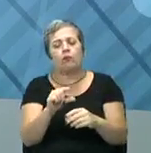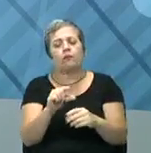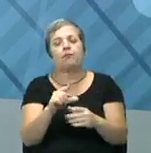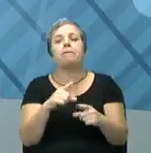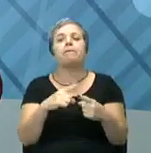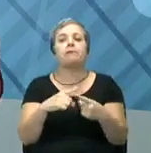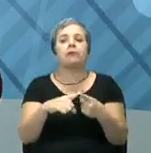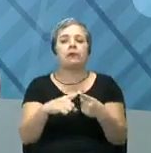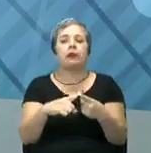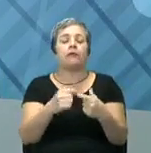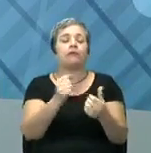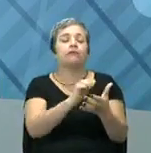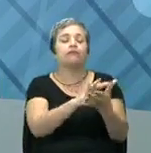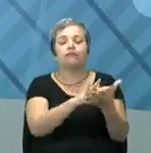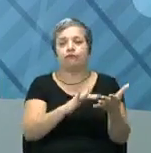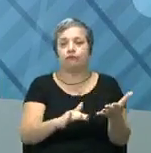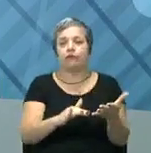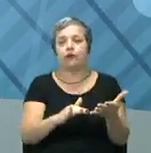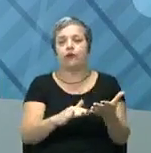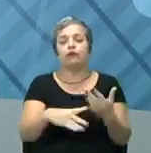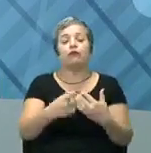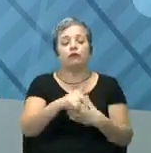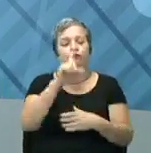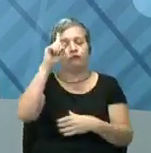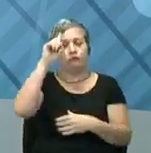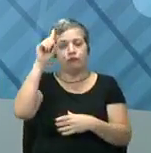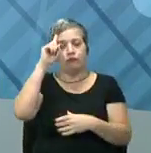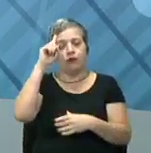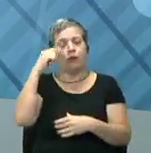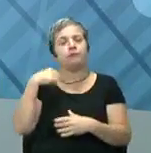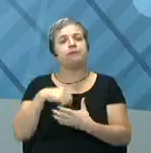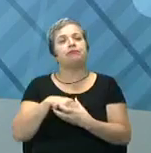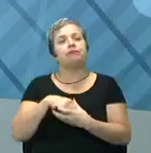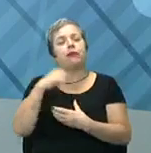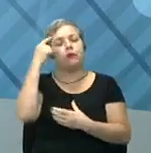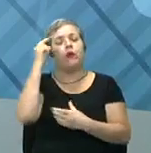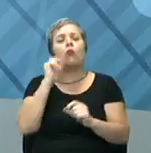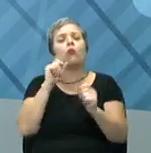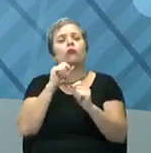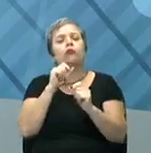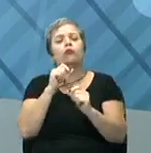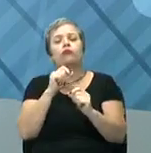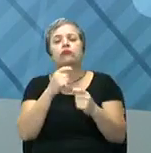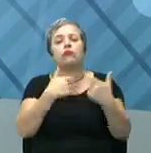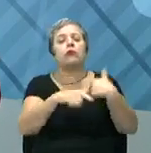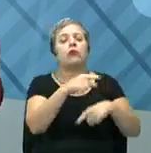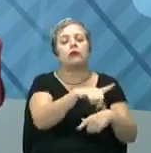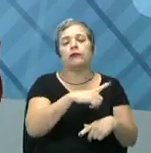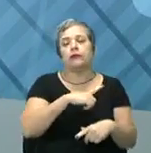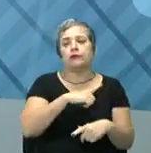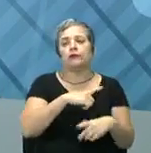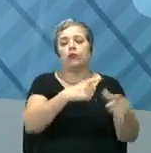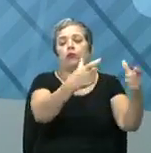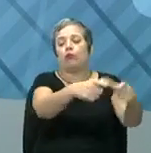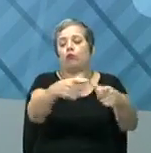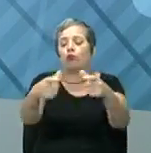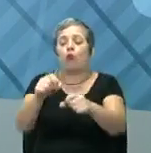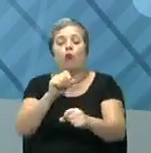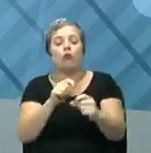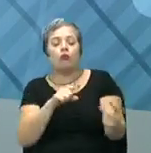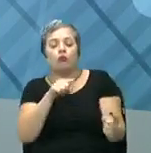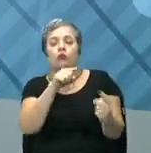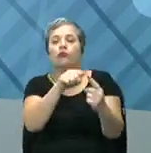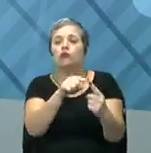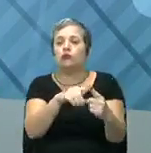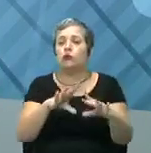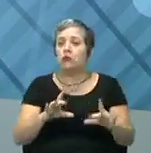No quê? Nas atividades do dia a dia. Então eu vou pensar aí, quais são as atividades que tem que fazer? Quais são as metas por